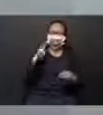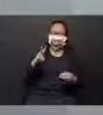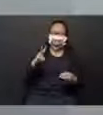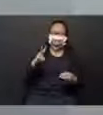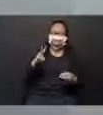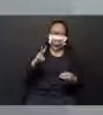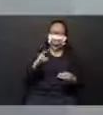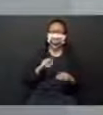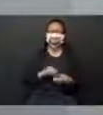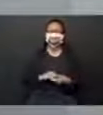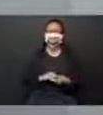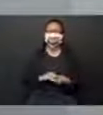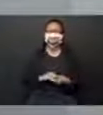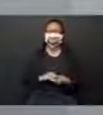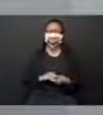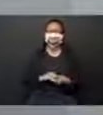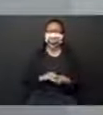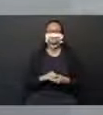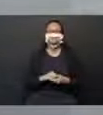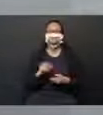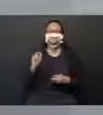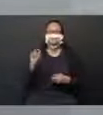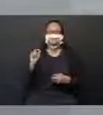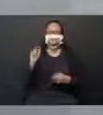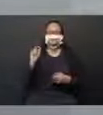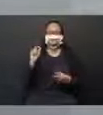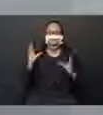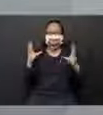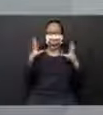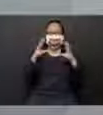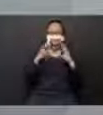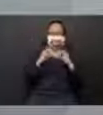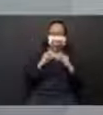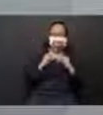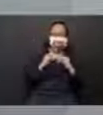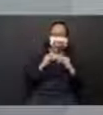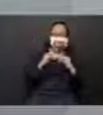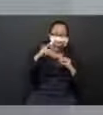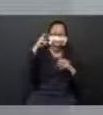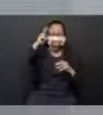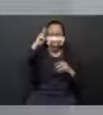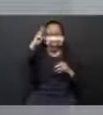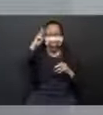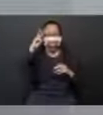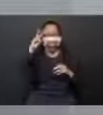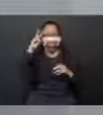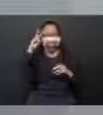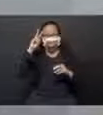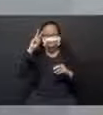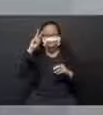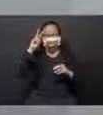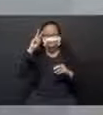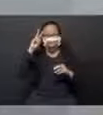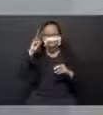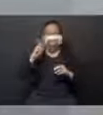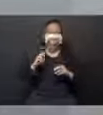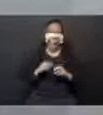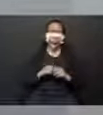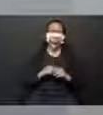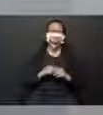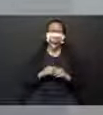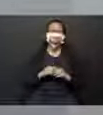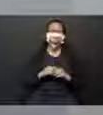Nós vimos sobre a noite. E vocês se lembram o que nós vimos nesse espaço